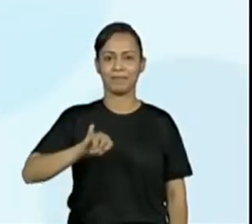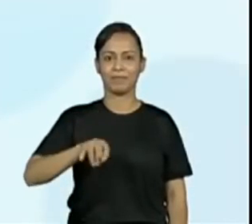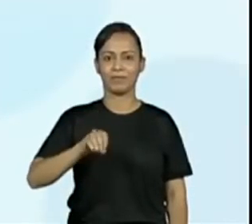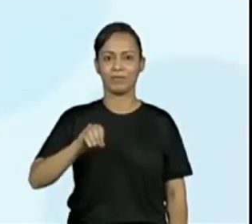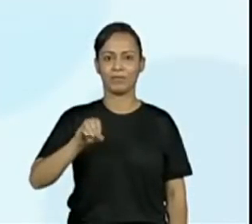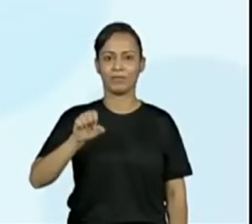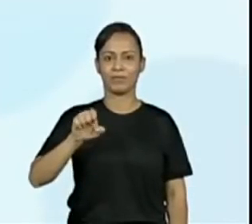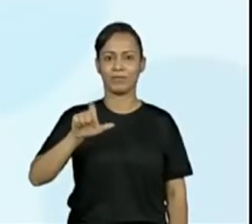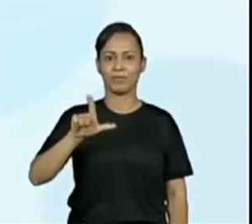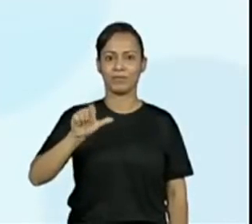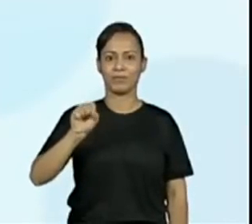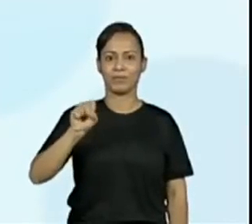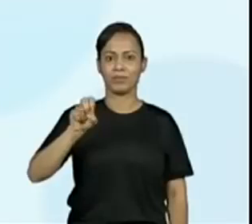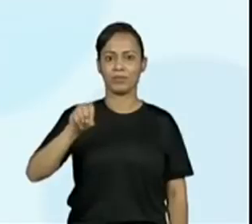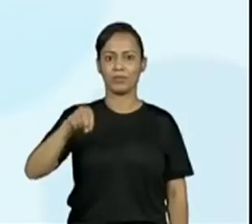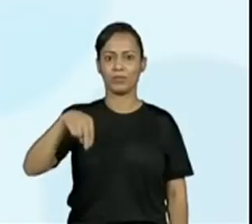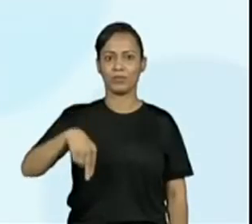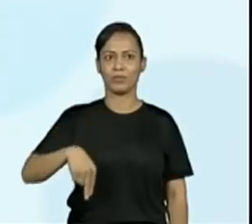Joyce,